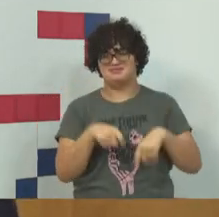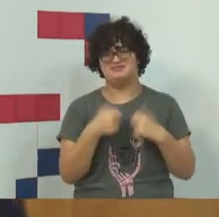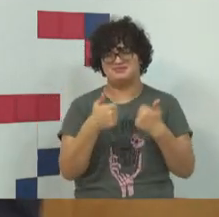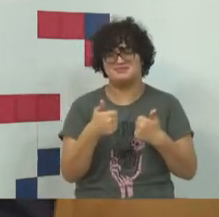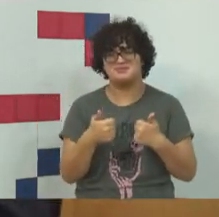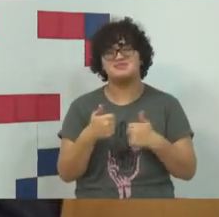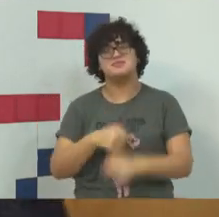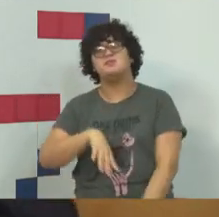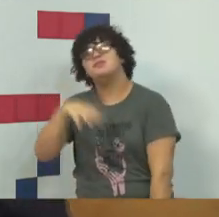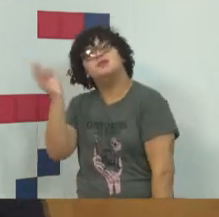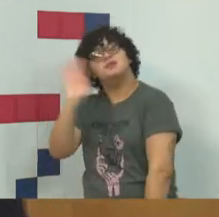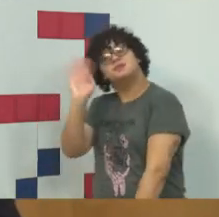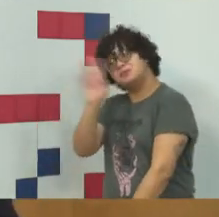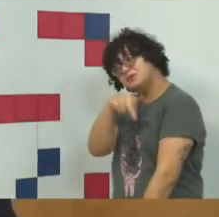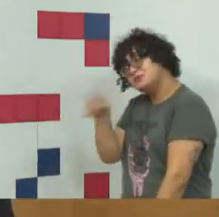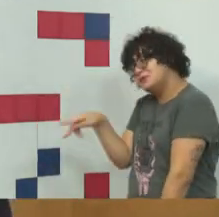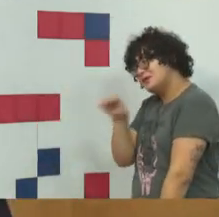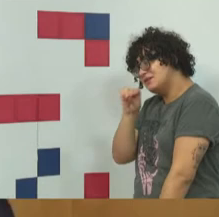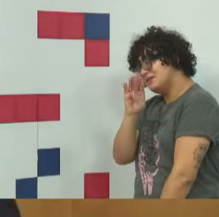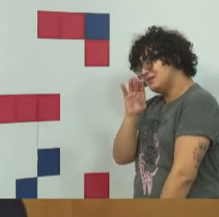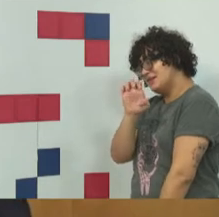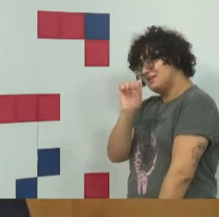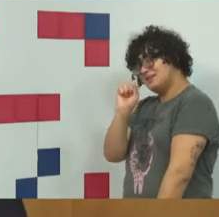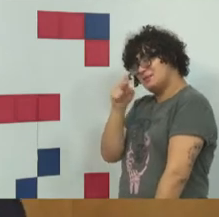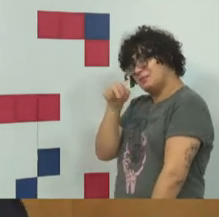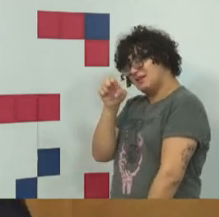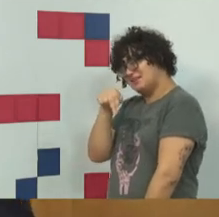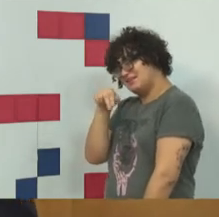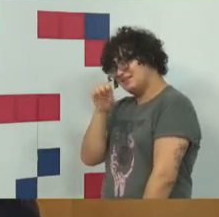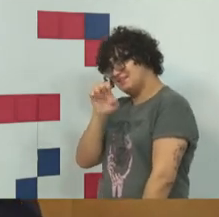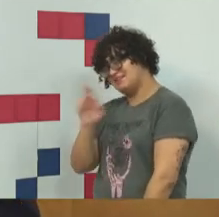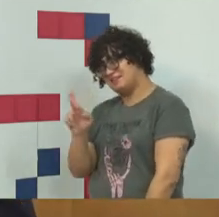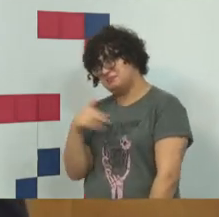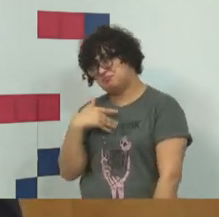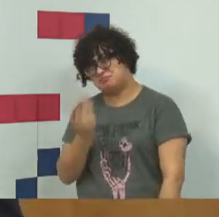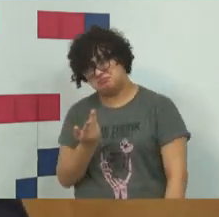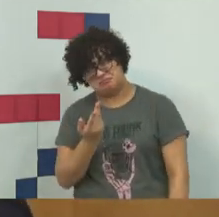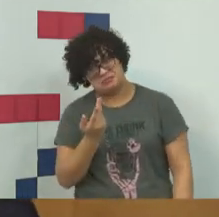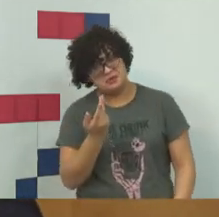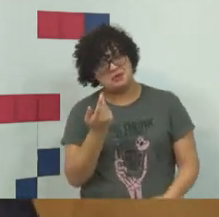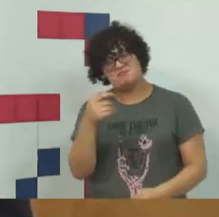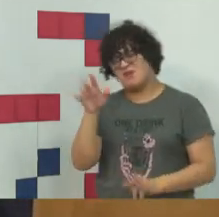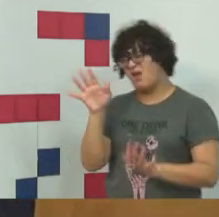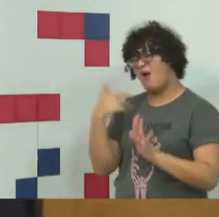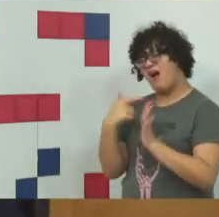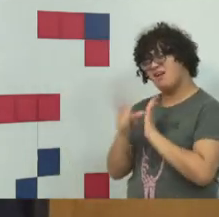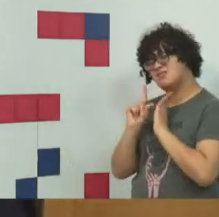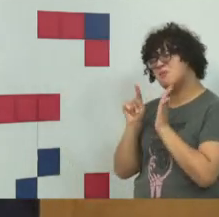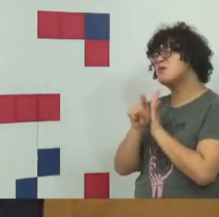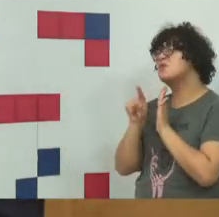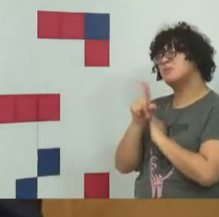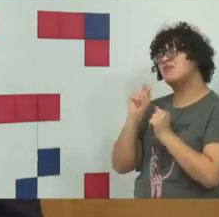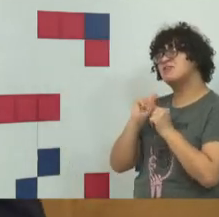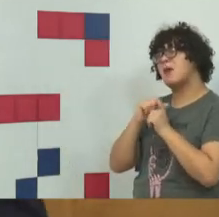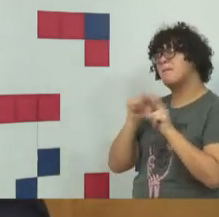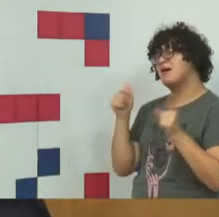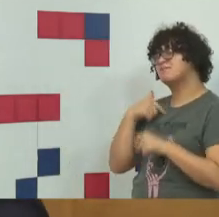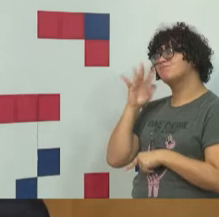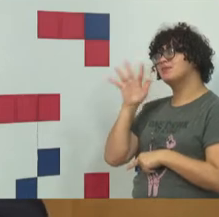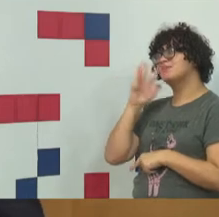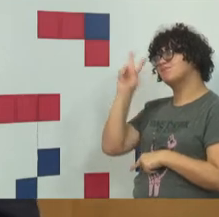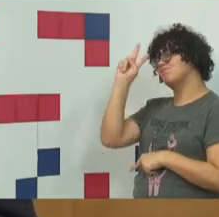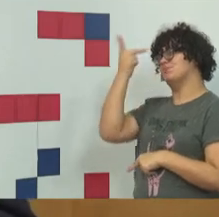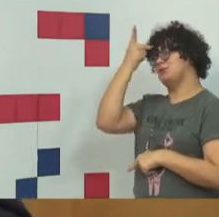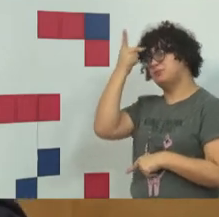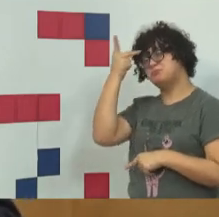Professor Spencer Seedle, eu tinha uma pergunta aqui para fazer e eu mudei, completamente. Porque